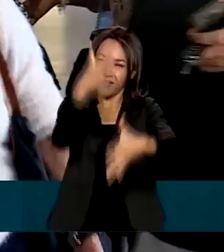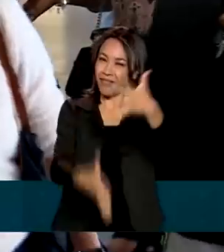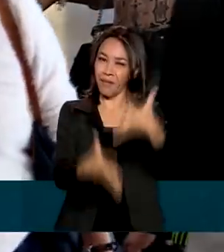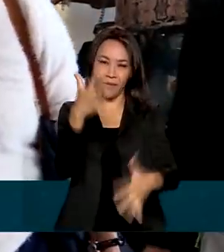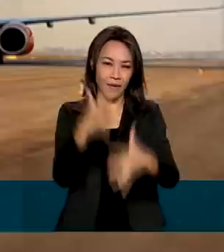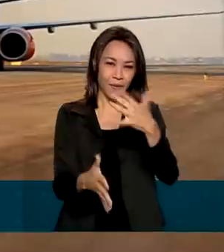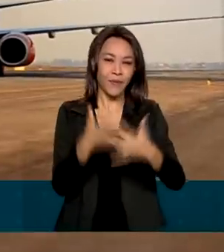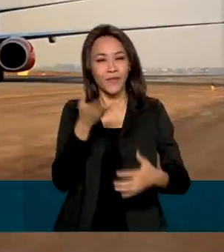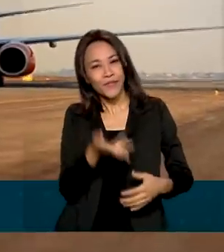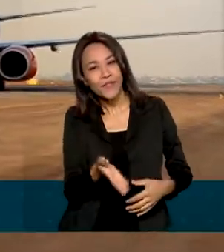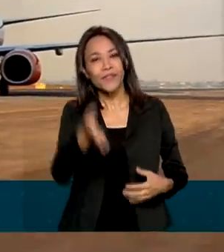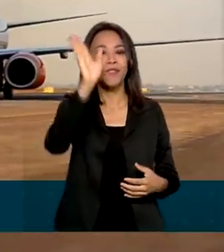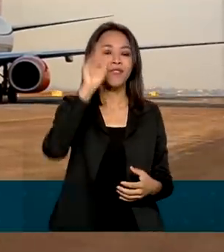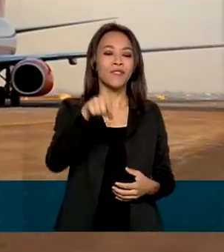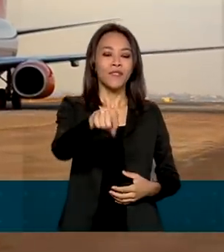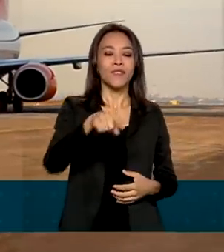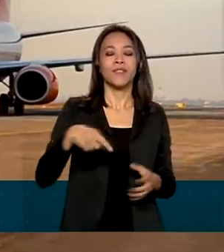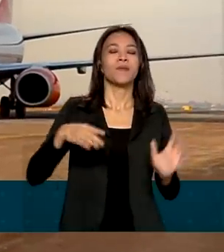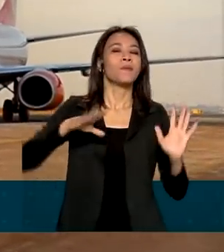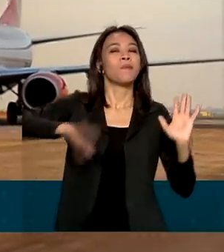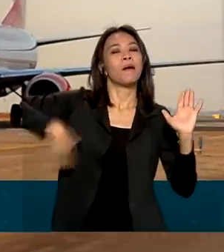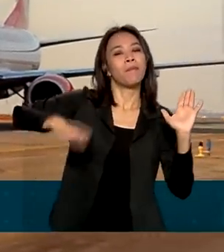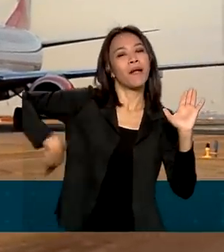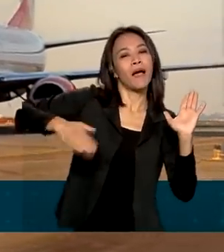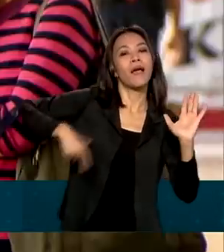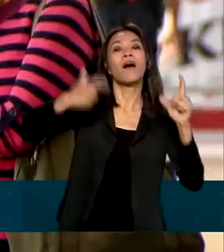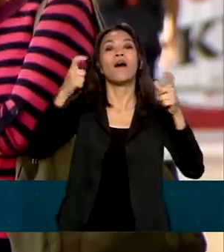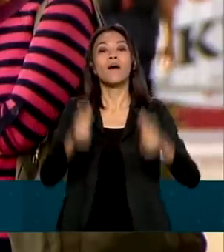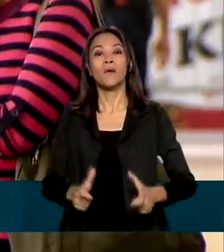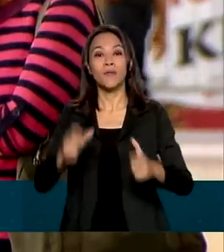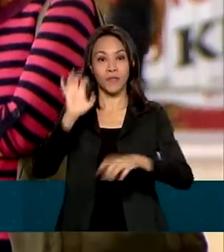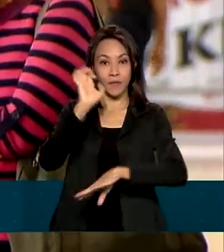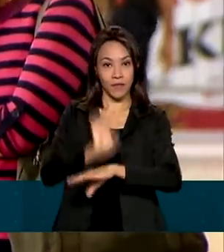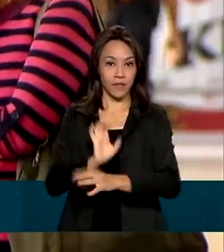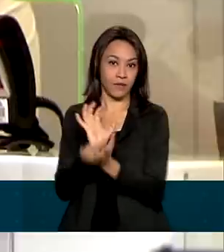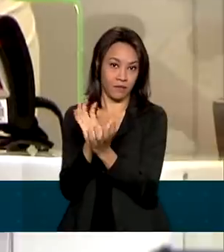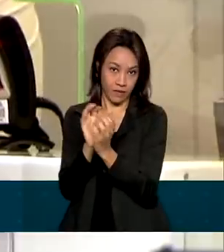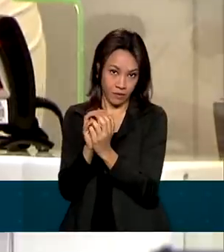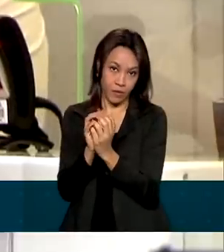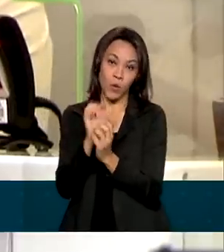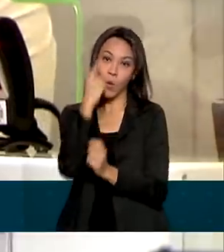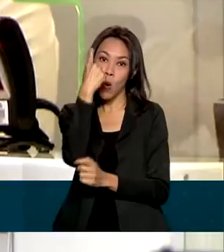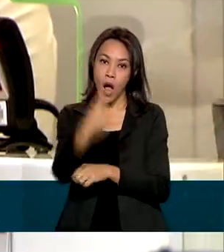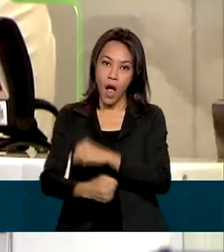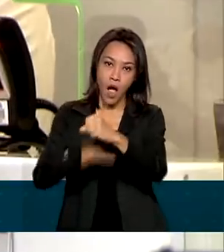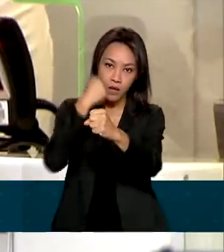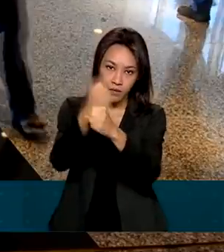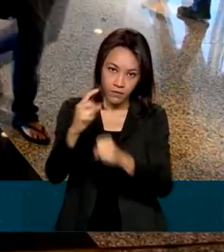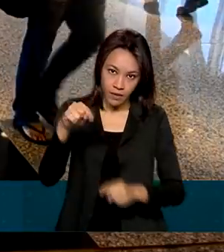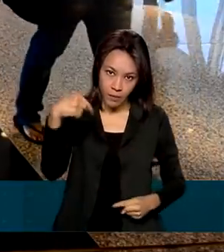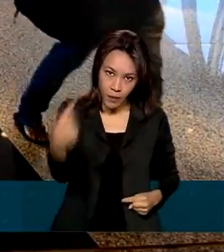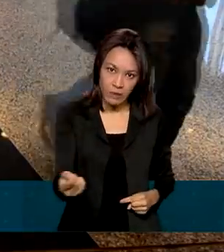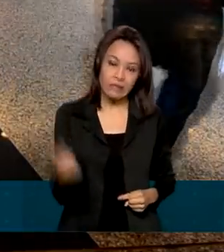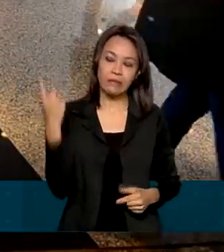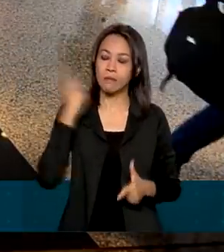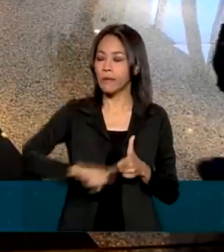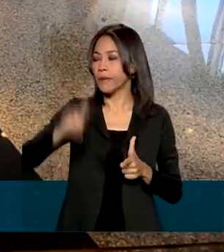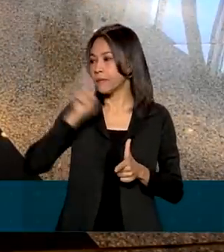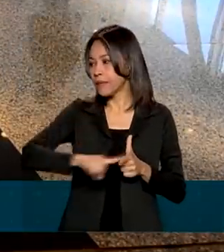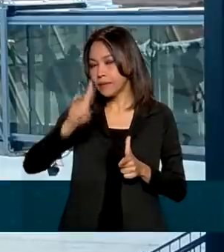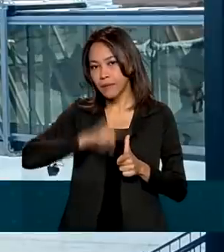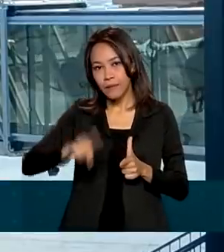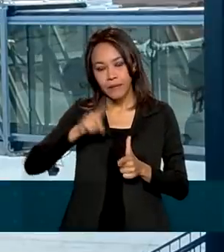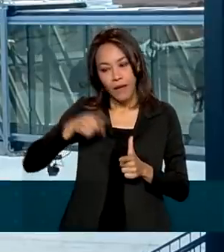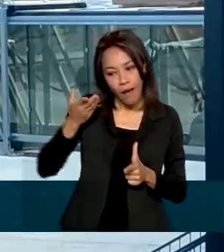curtir uma praia em Porto de Galinhas, em Pernambuco. Um ano depois, a dor de cabeça. A empresa de